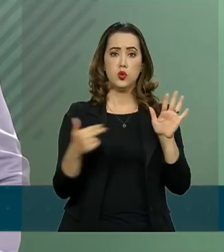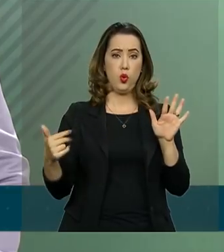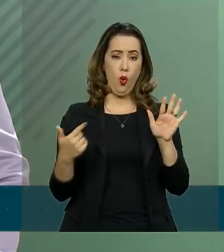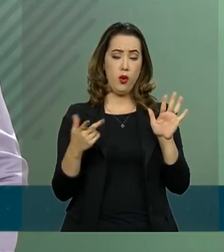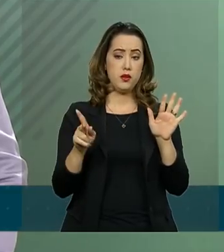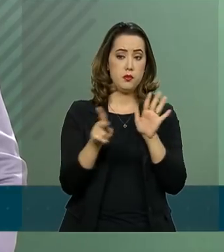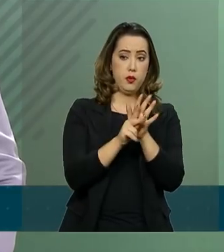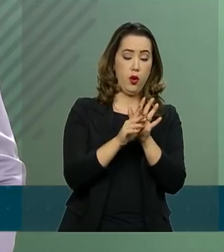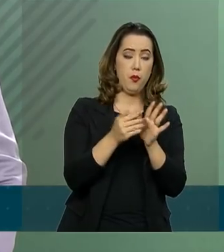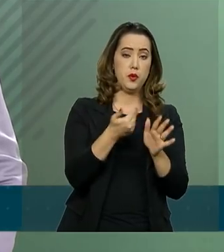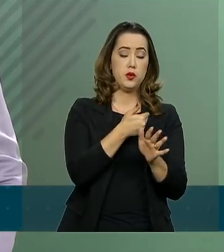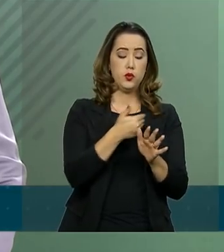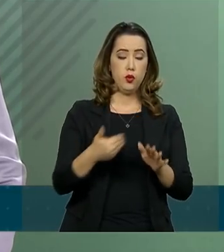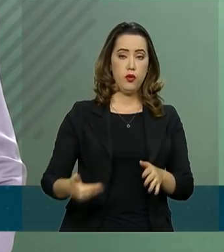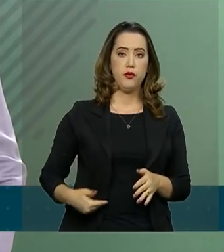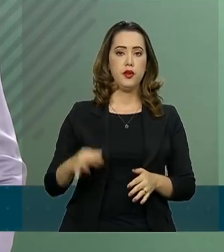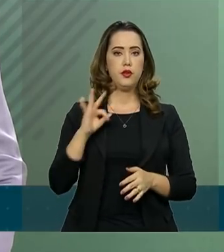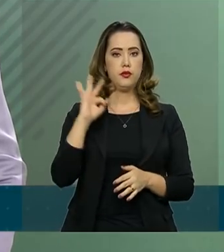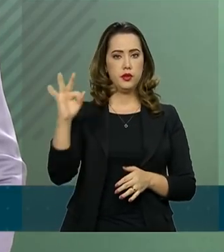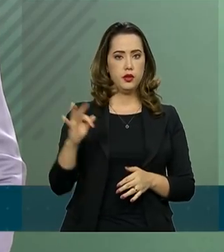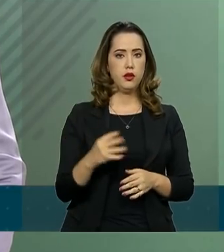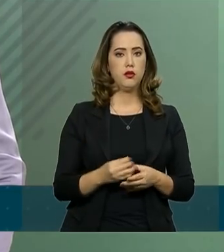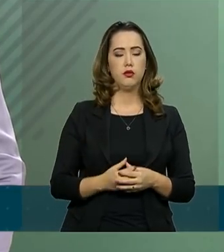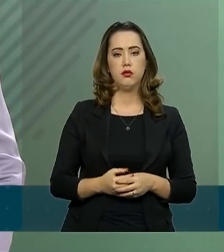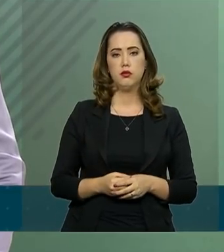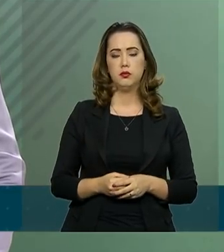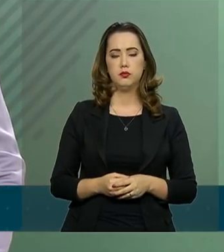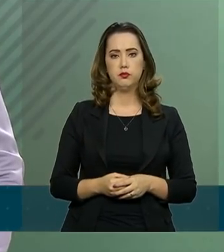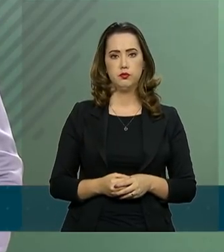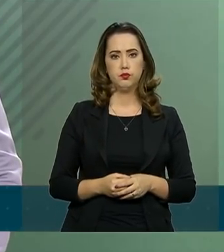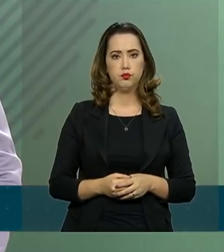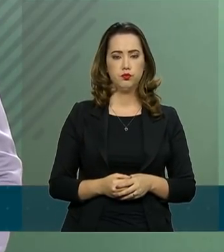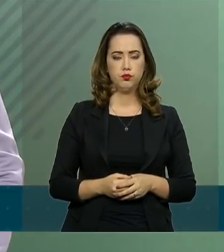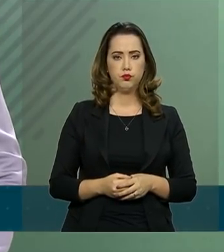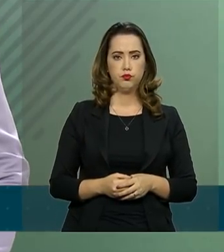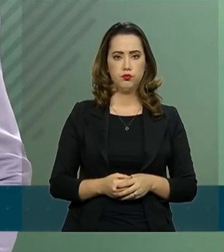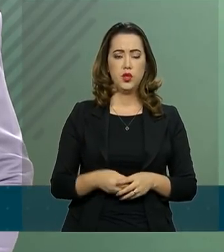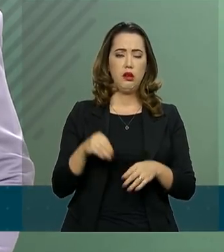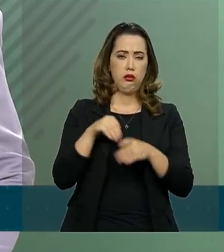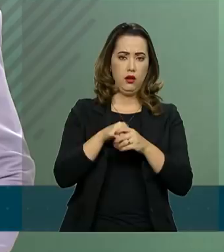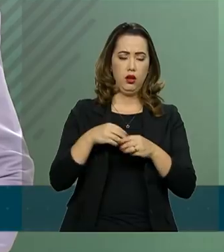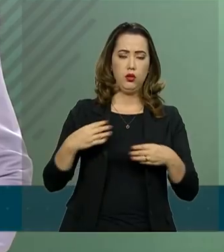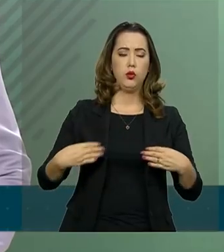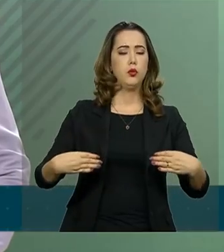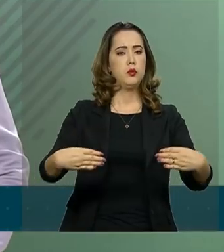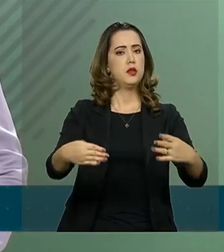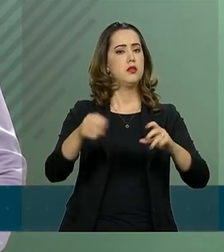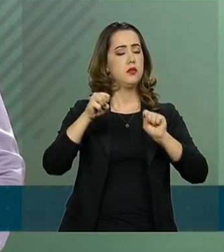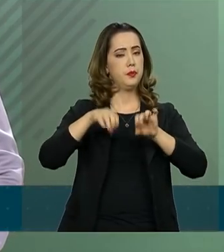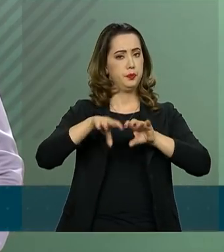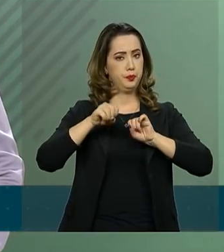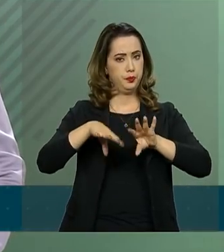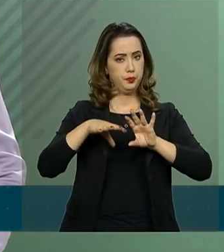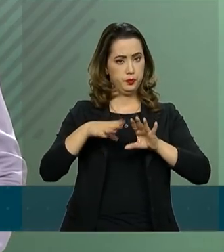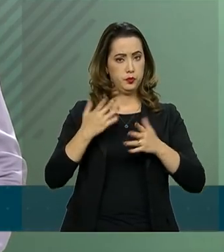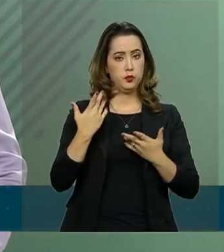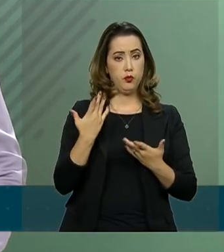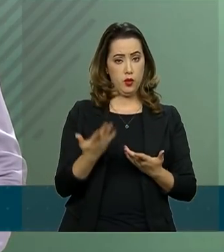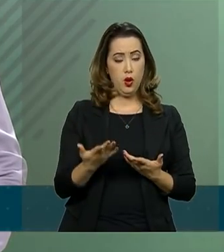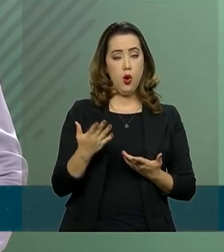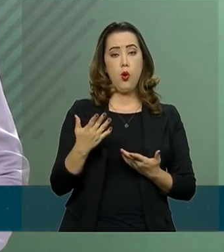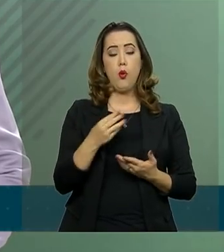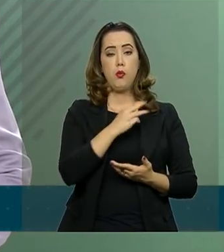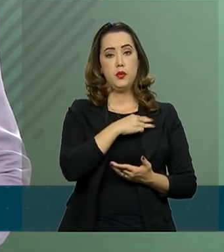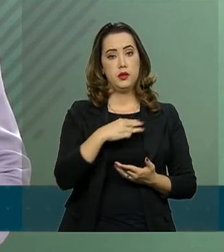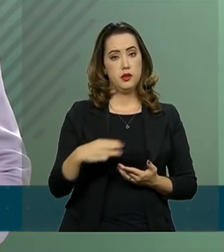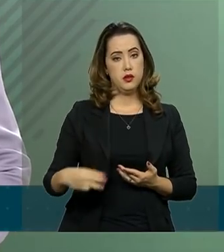móveis do governo federal. No Ministério da Educação, o ministro Abraham